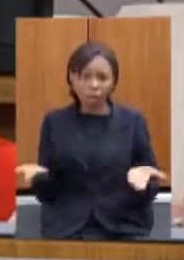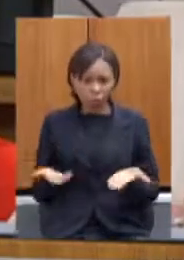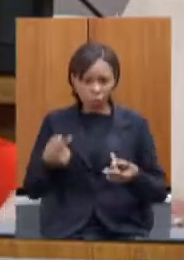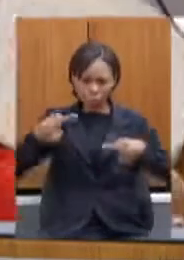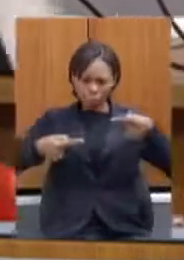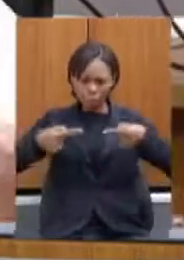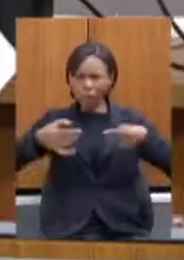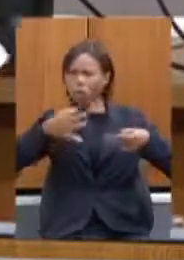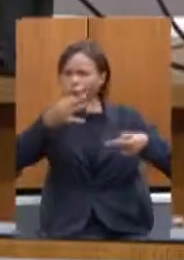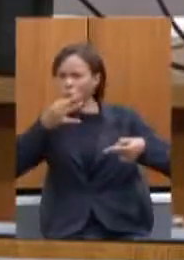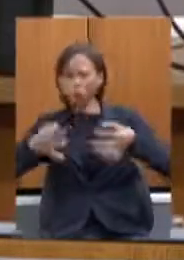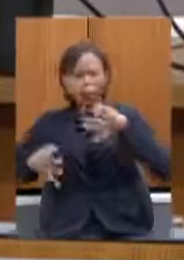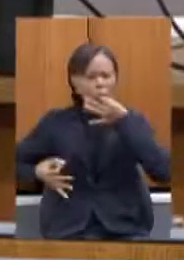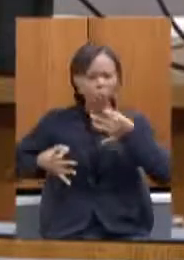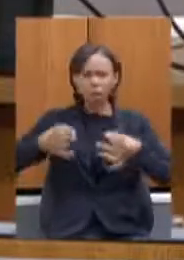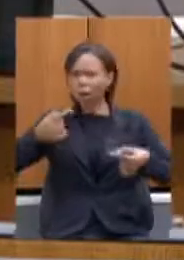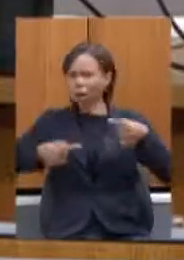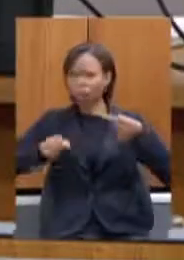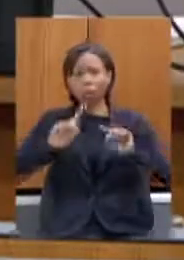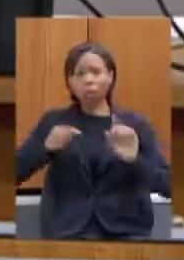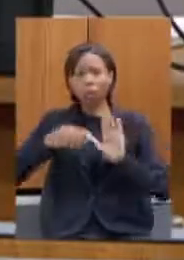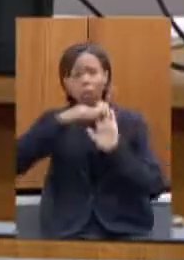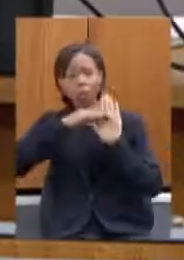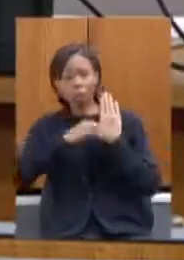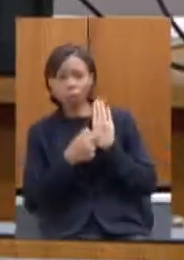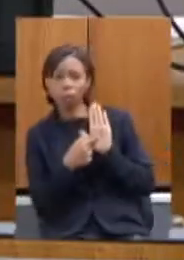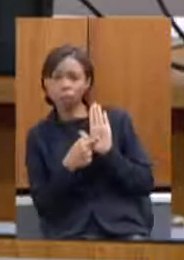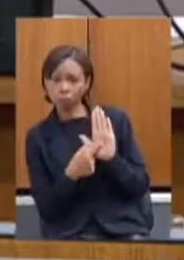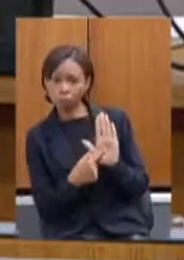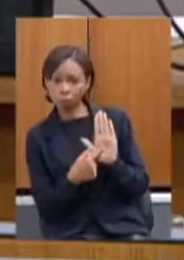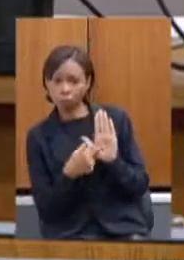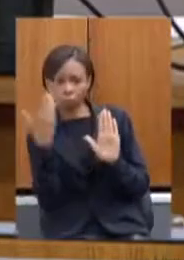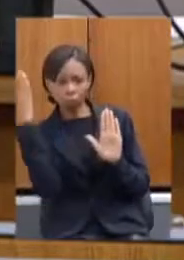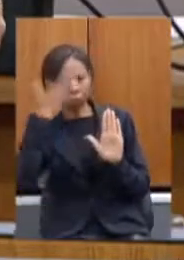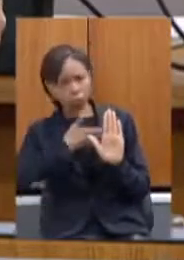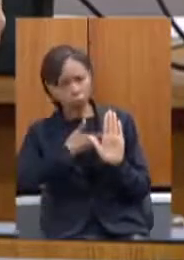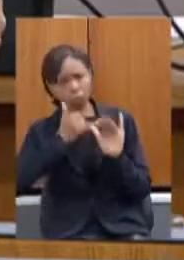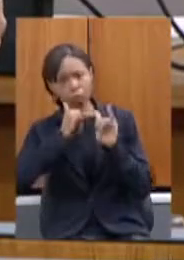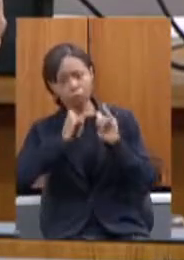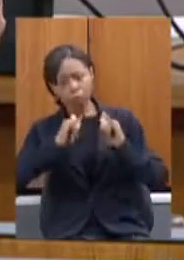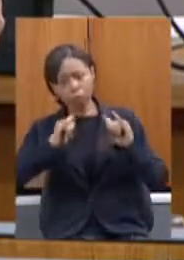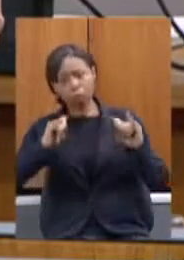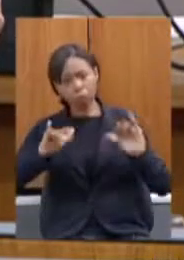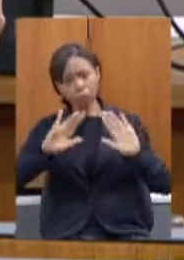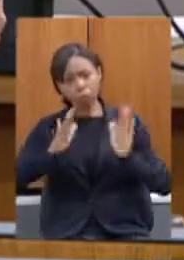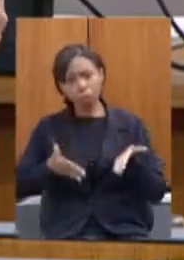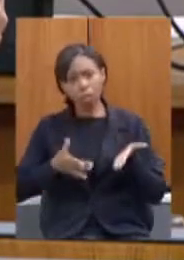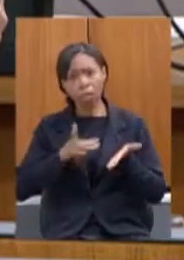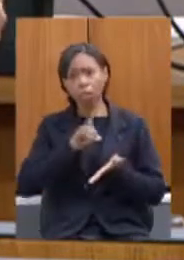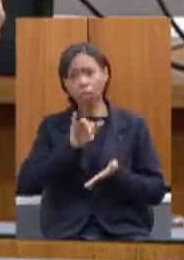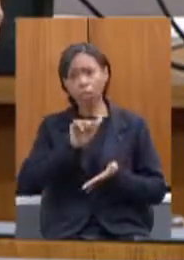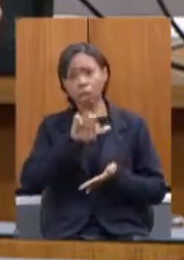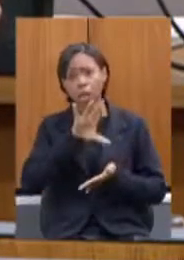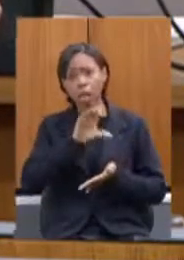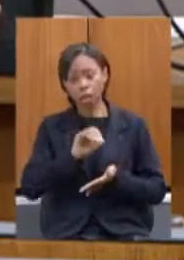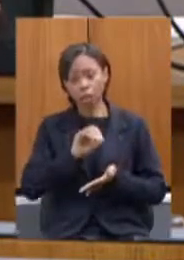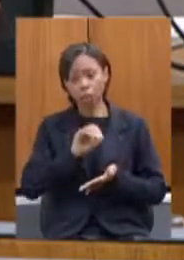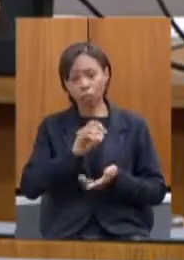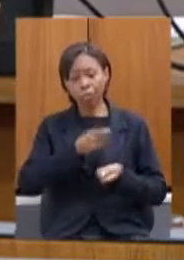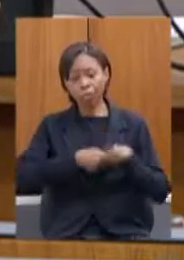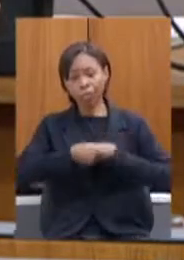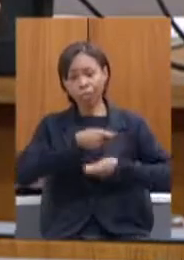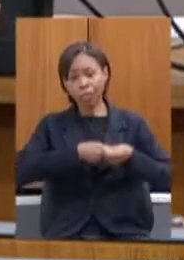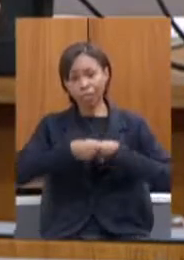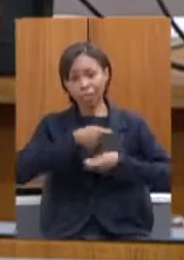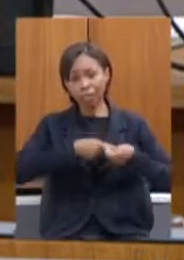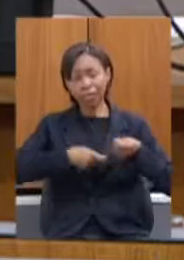eu estou aqui com demonstrativo demonstrativo que foi publicado diário eletrônico da secretaria de estado da fazenda de